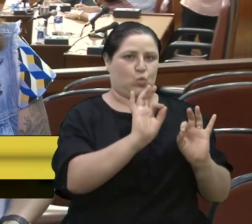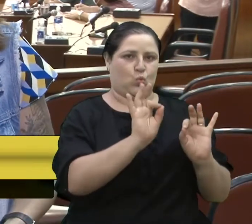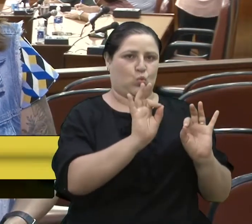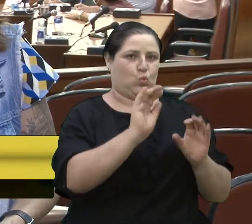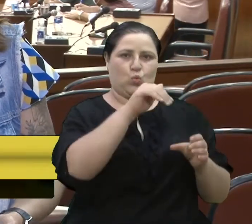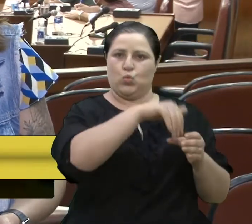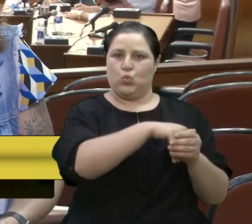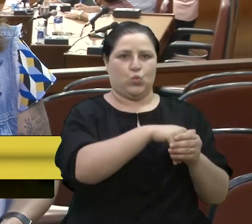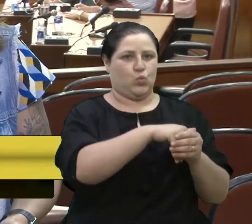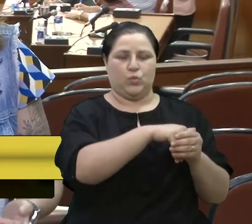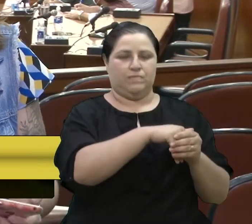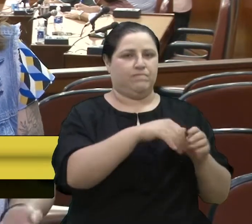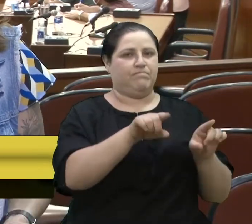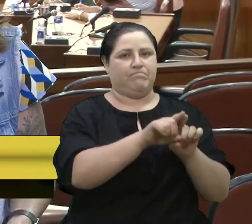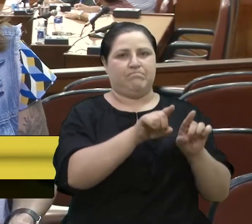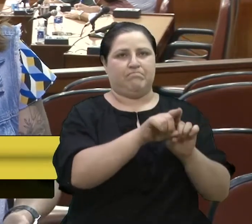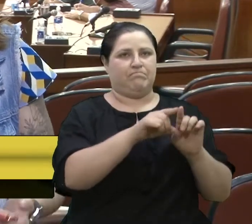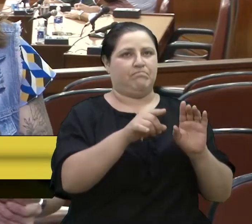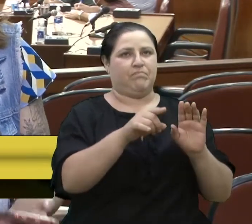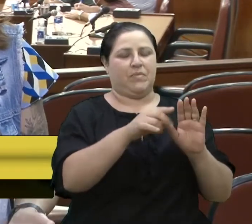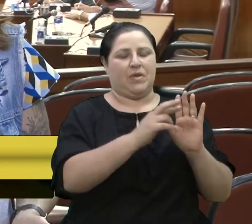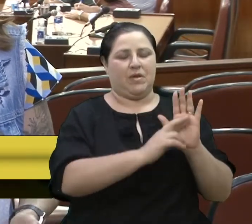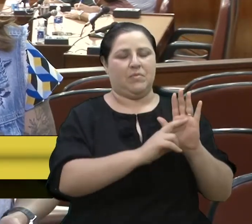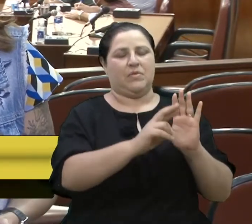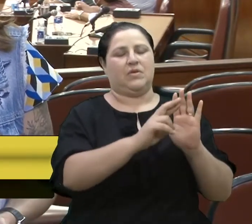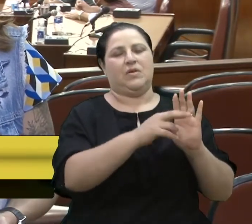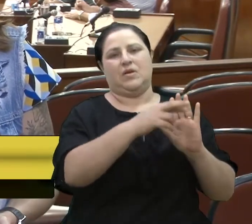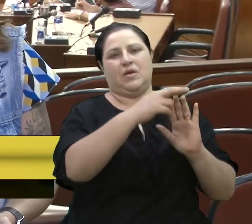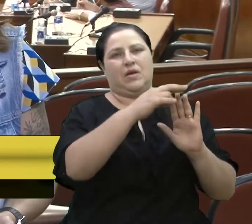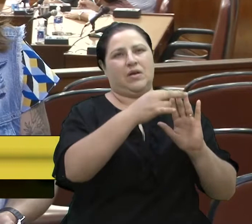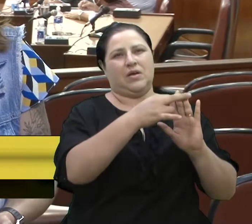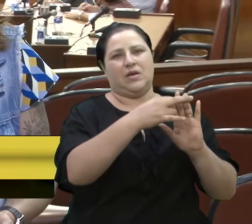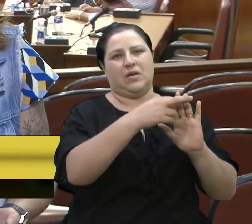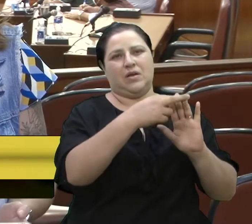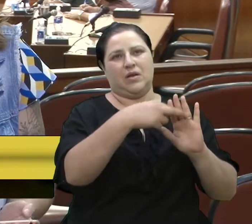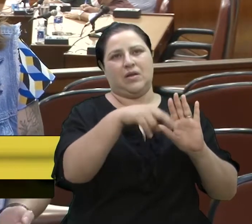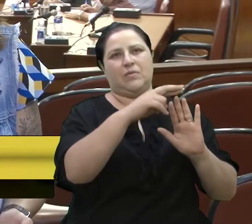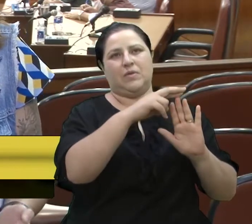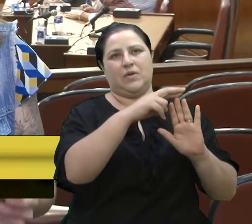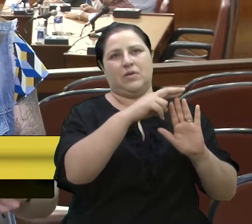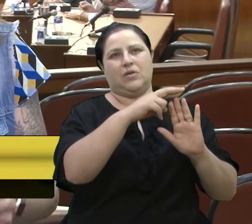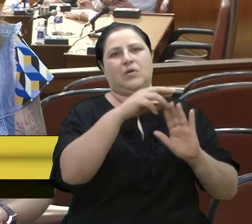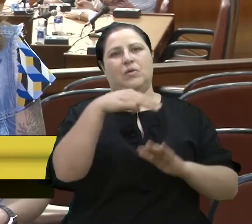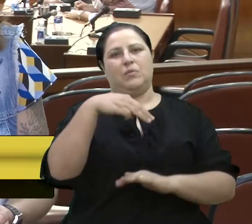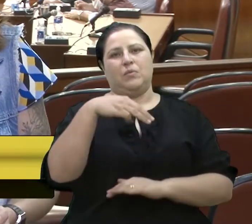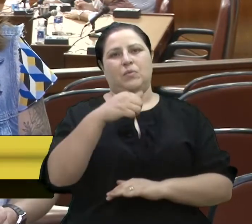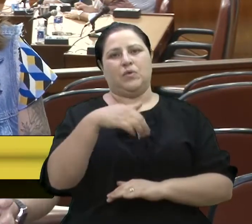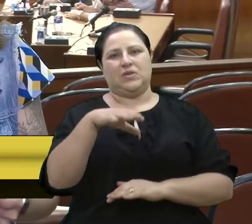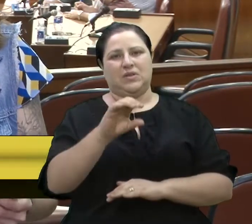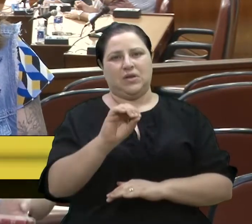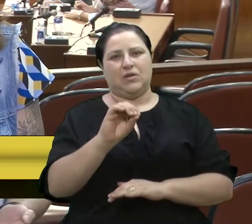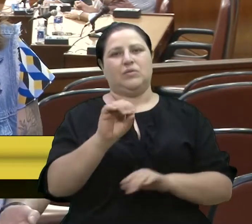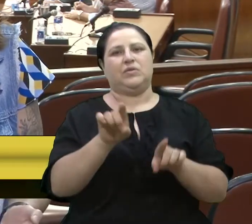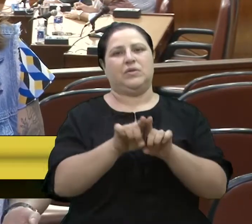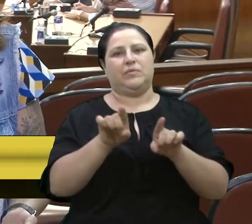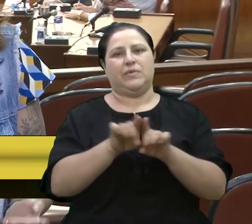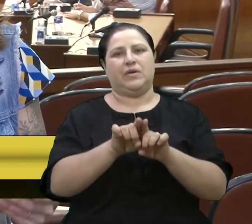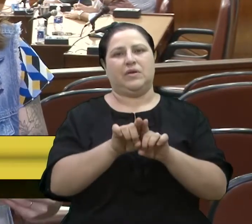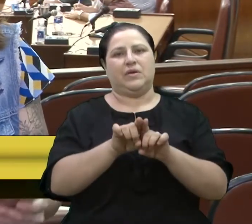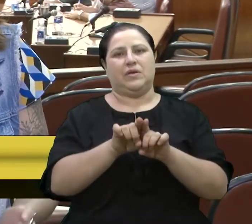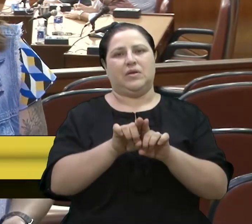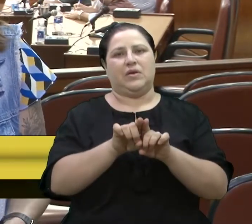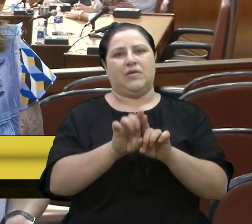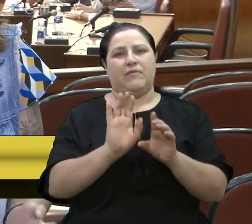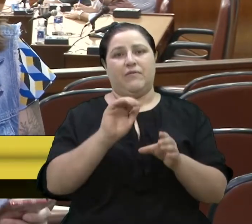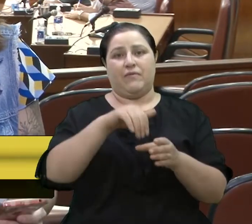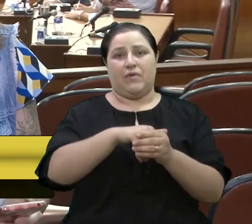têm votação de requerimento, moções, licenças e votos de pesar e louvor. Quem são os vereadores que participam e